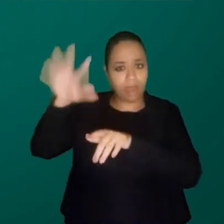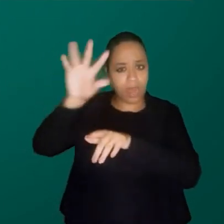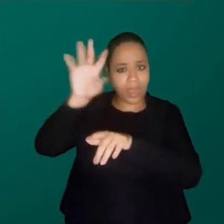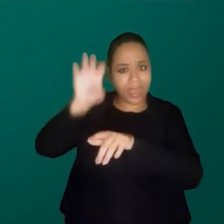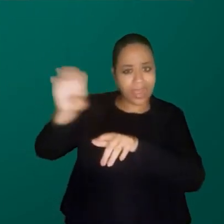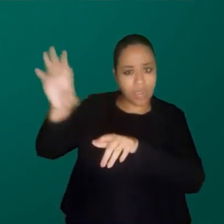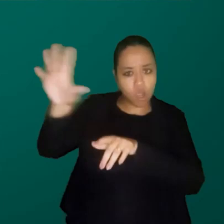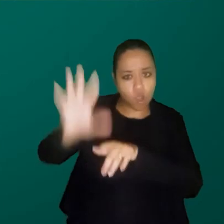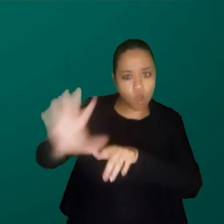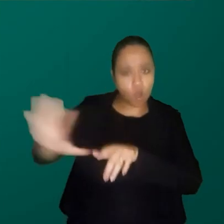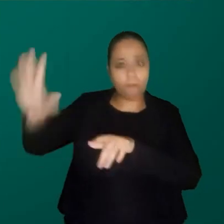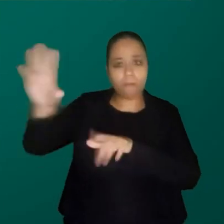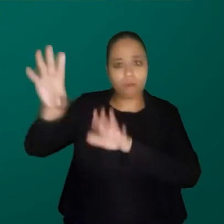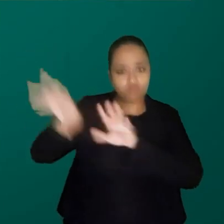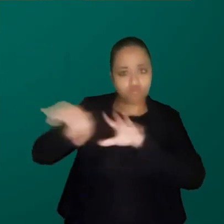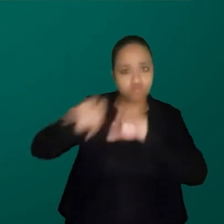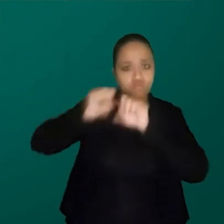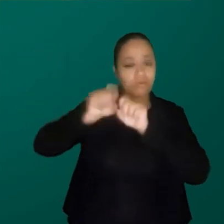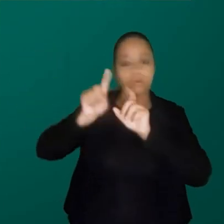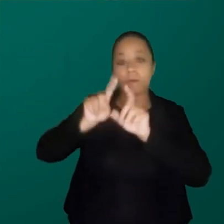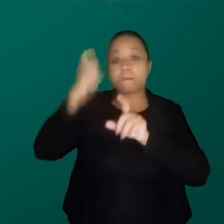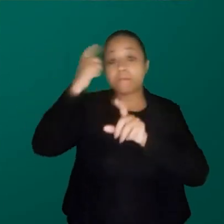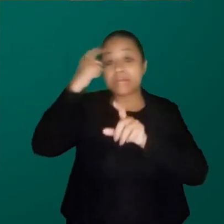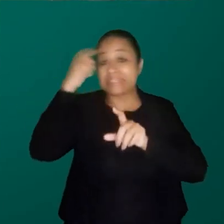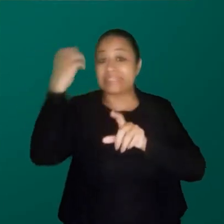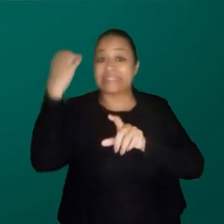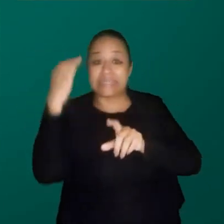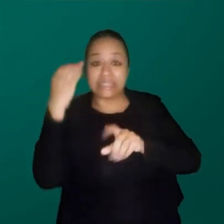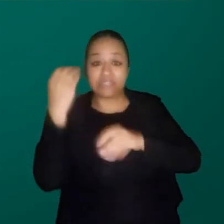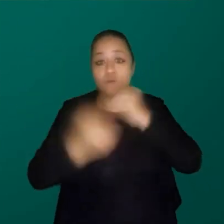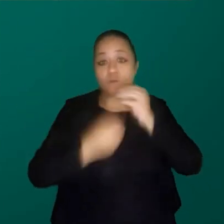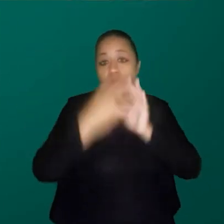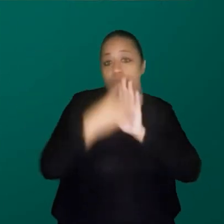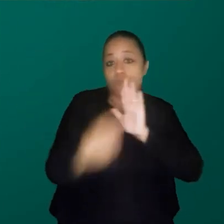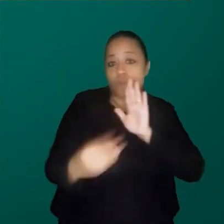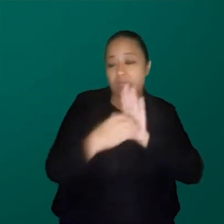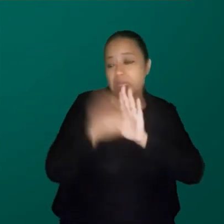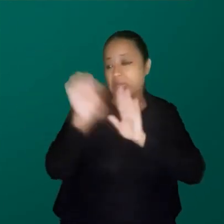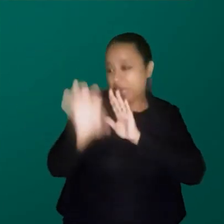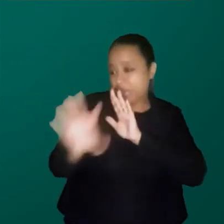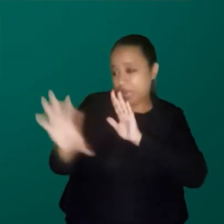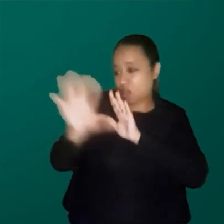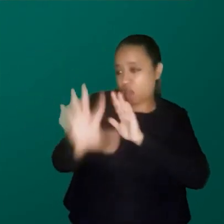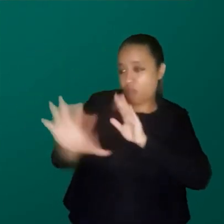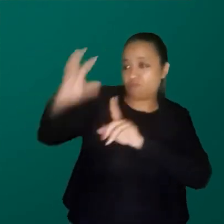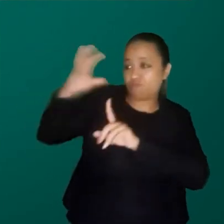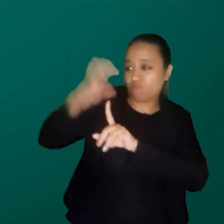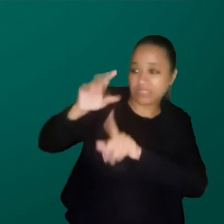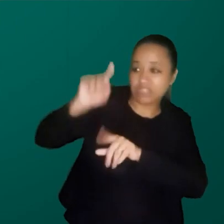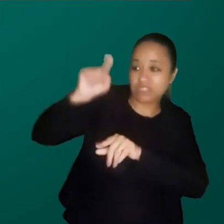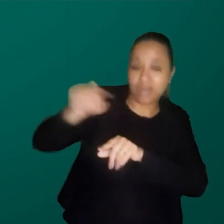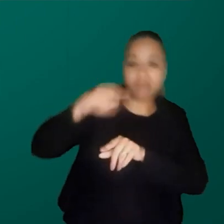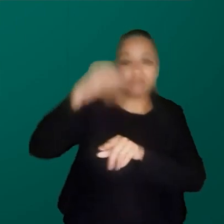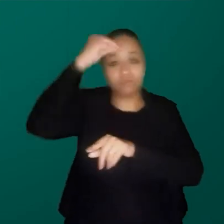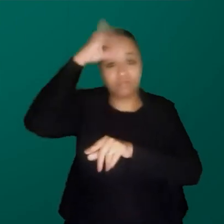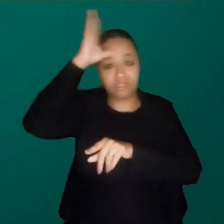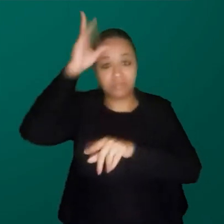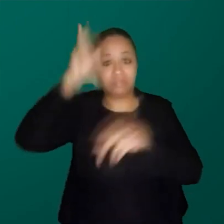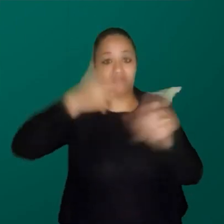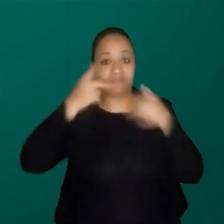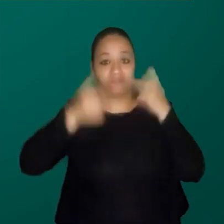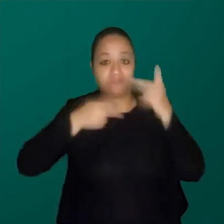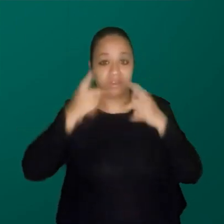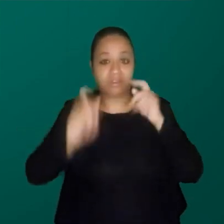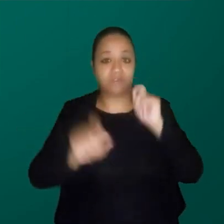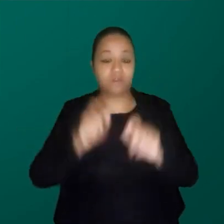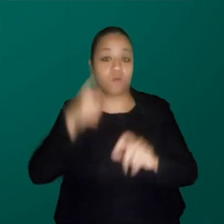modelo. Quando a gente pensa em ciência, a gente pensa na ciência a partir desse modelo europeu. Quando a gente fala de conhecimento, gente tem falado, a gente